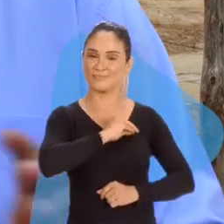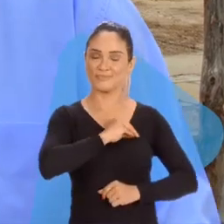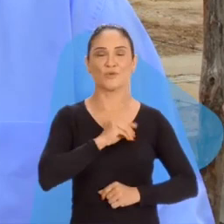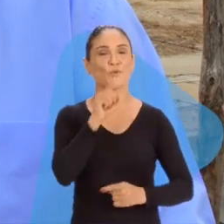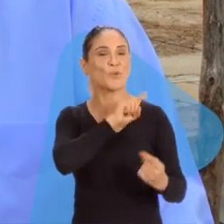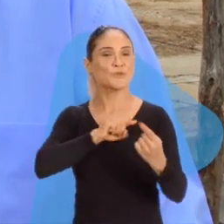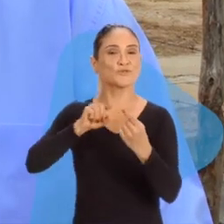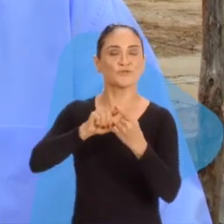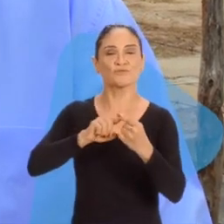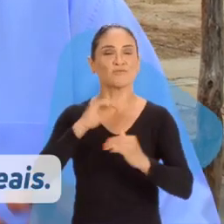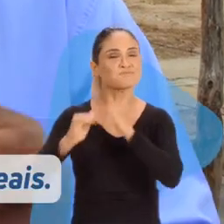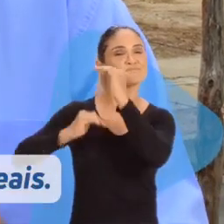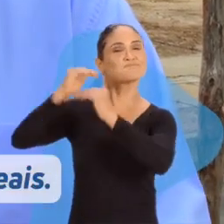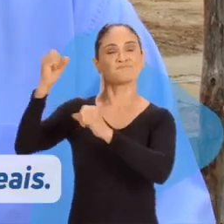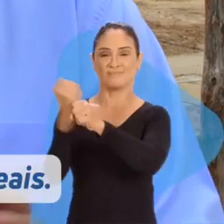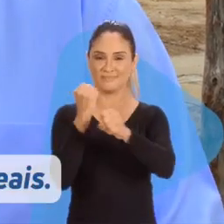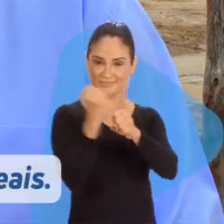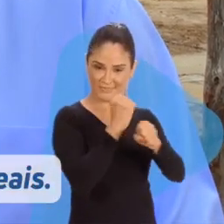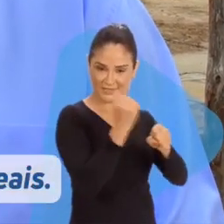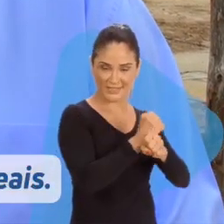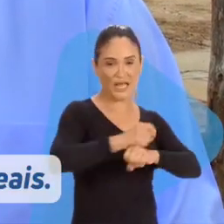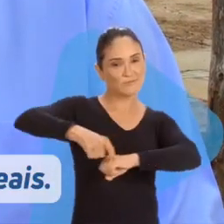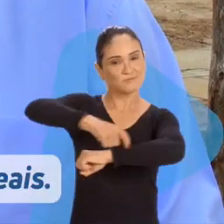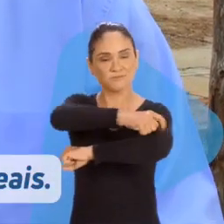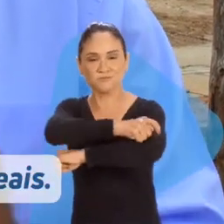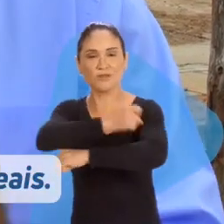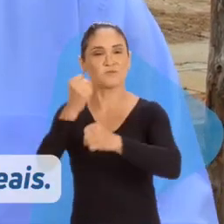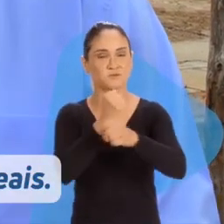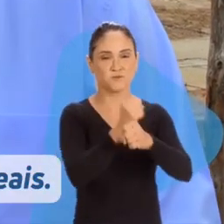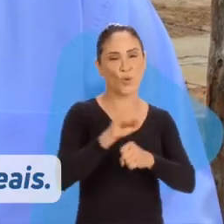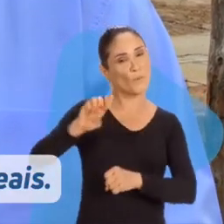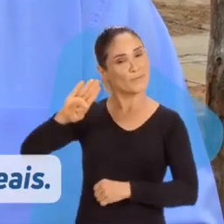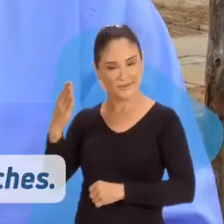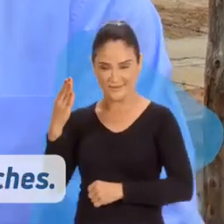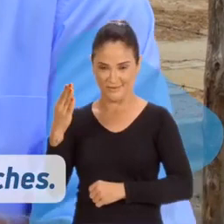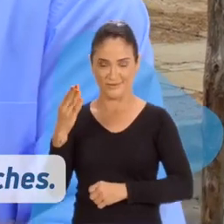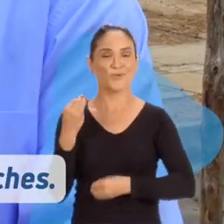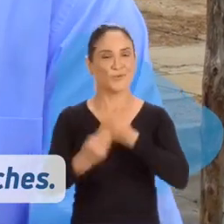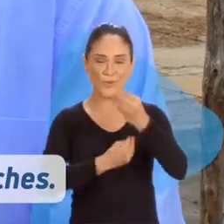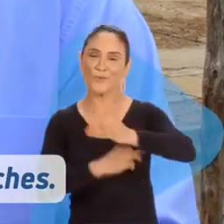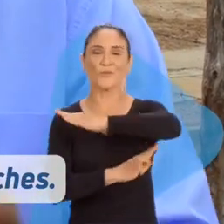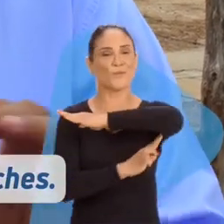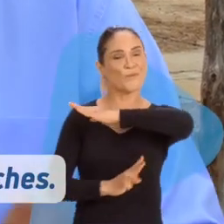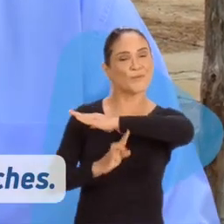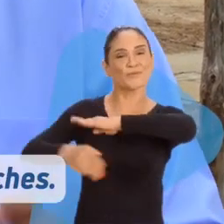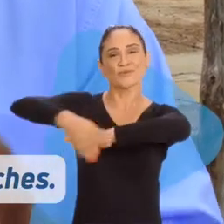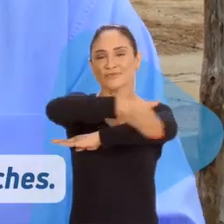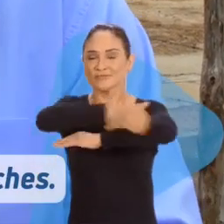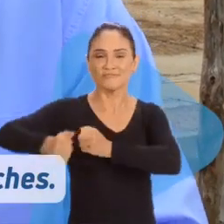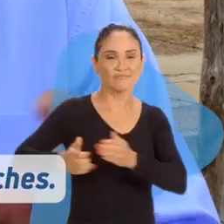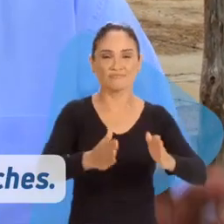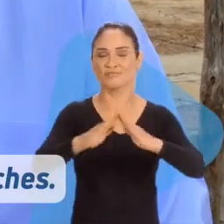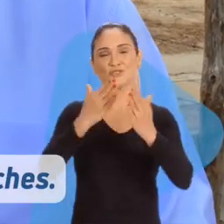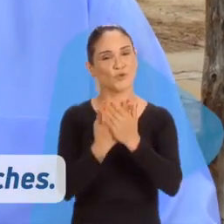Para dinamizar a construção civil, abrir um canteiro de obras na cidade com um bilhão de reais. Construção de pontes, de avenidas,